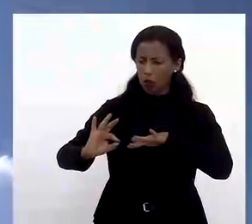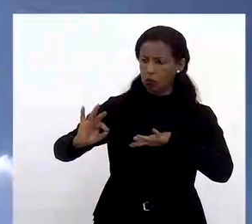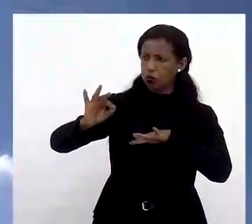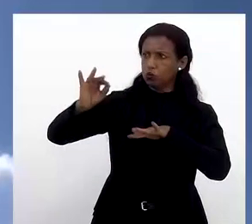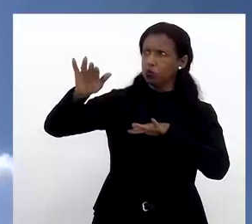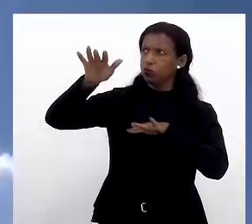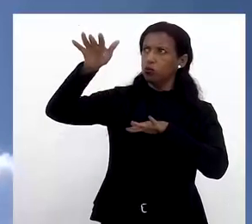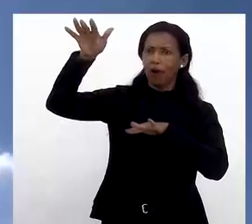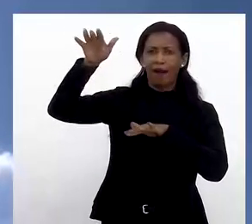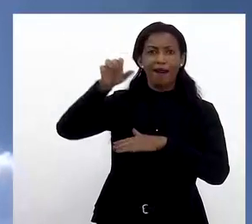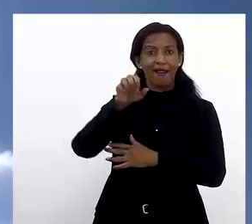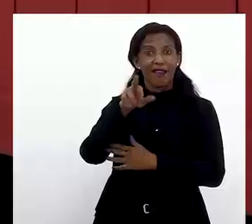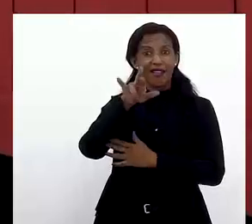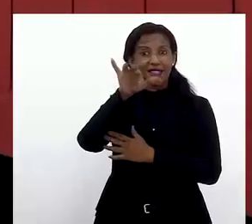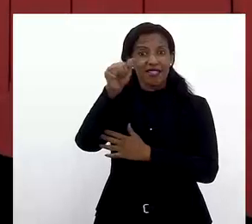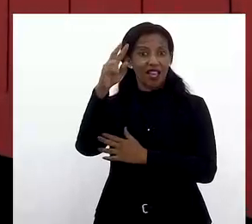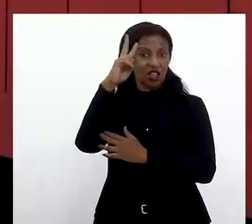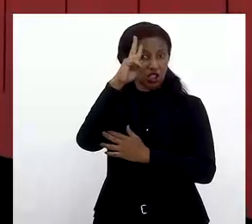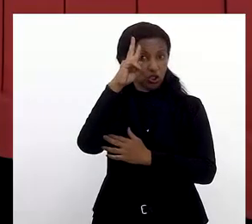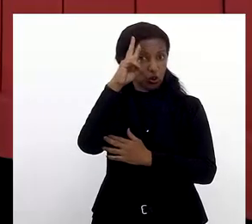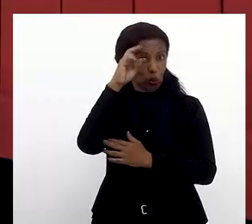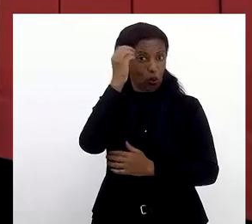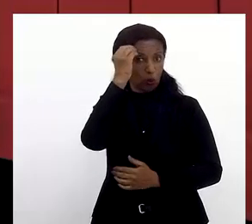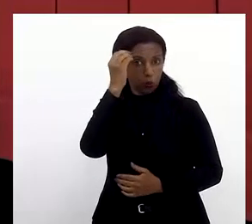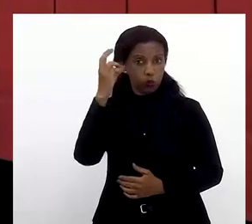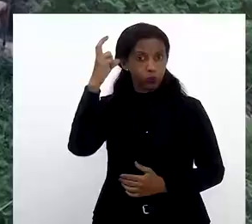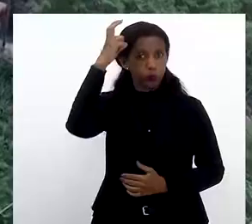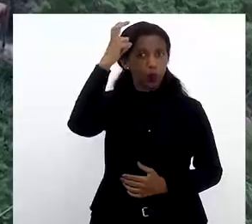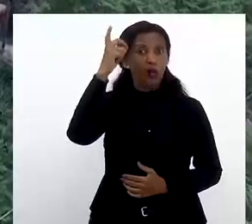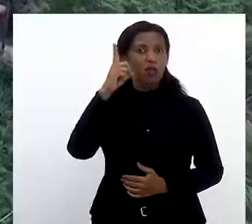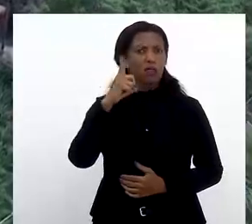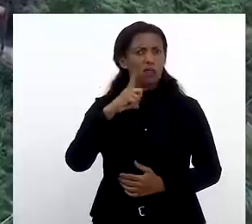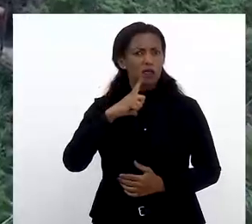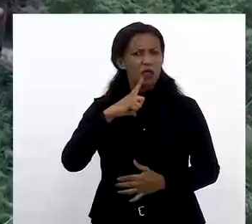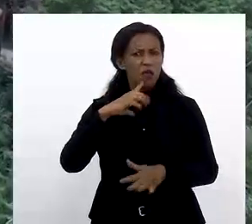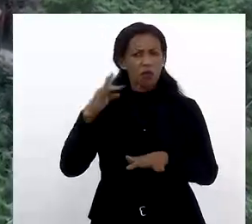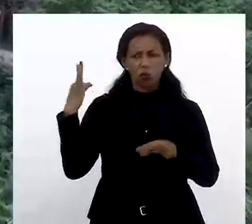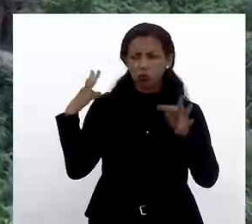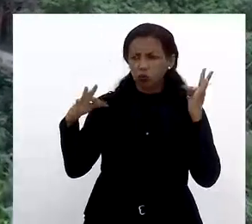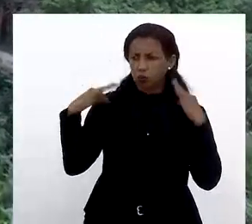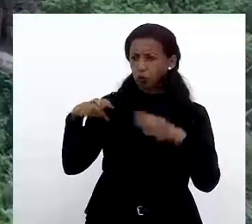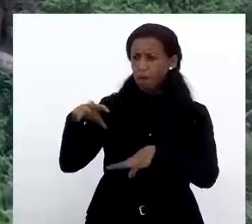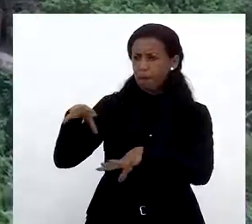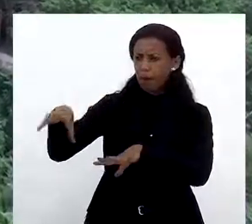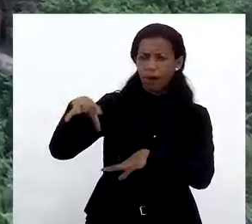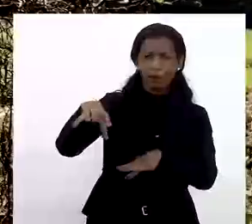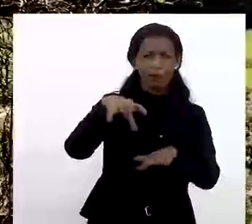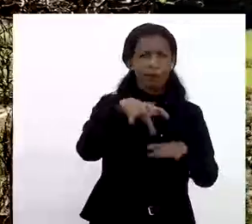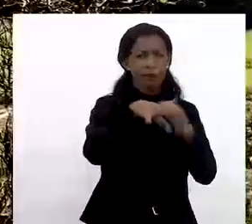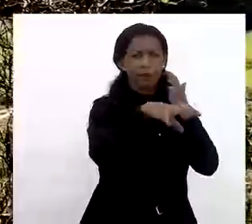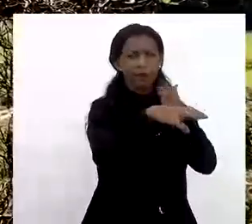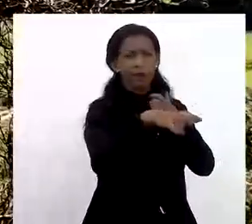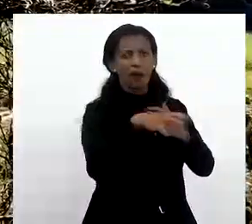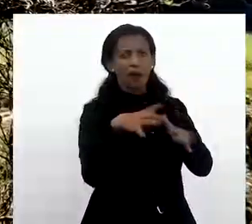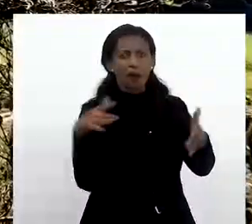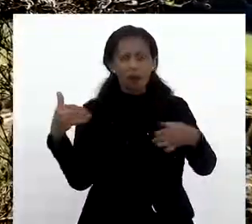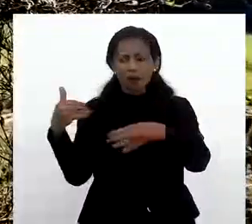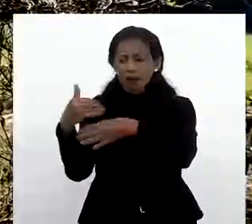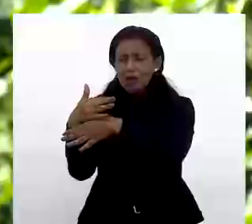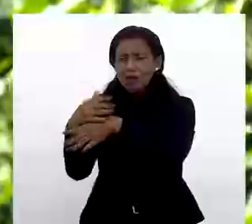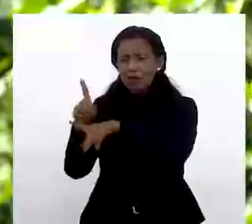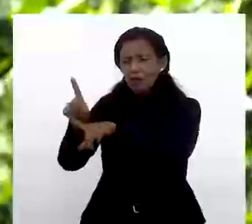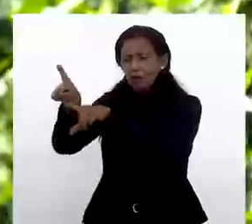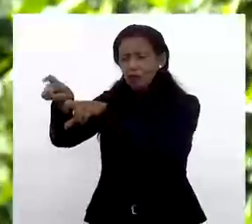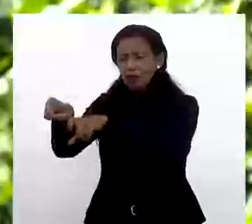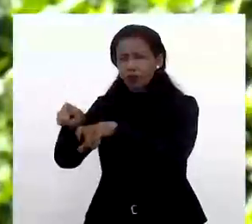instância climática na serra que carrega história, cultura e tem muitos pontos turísticos. Uma cidade do interior